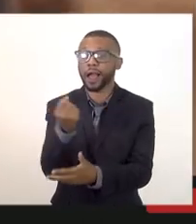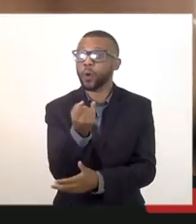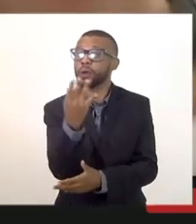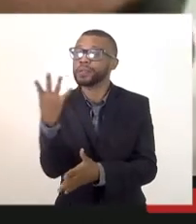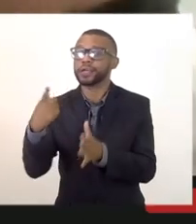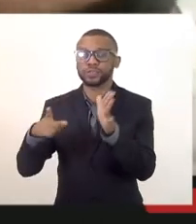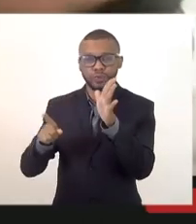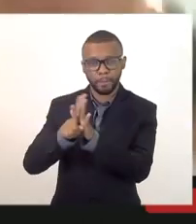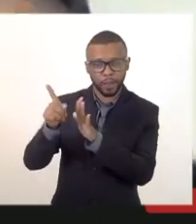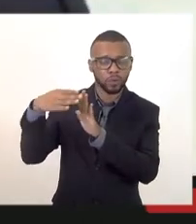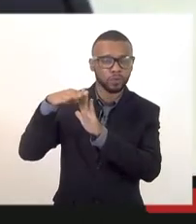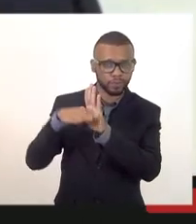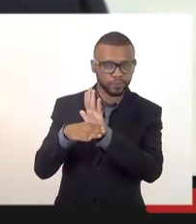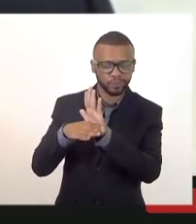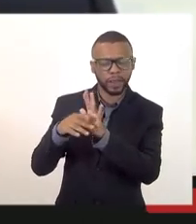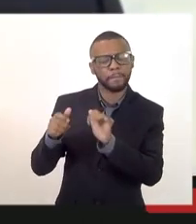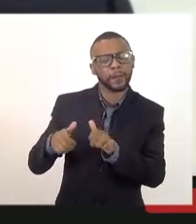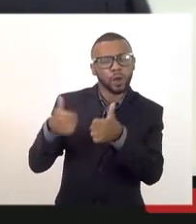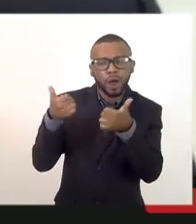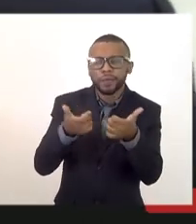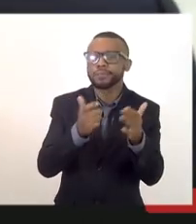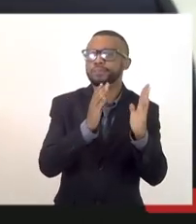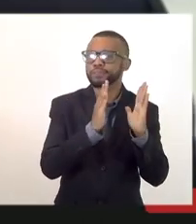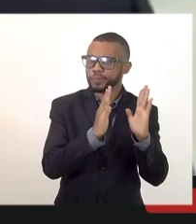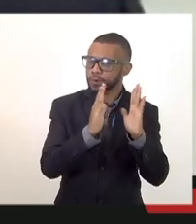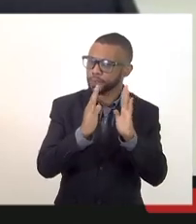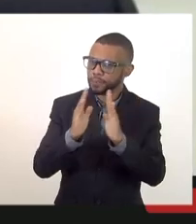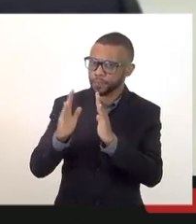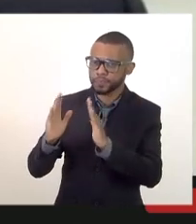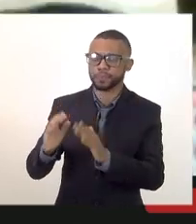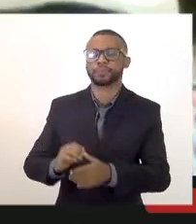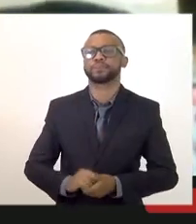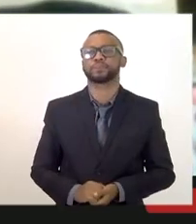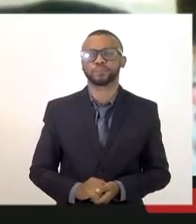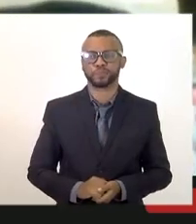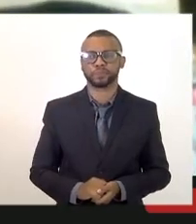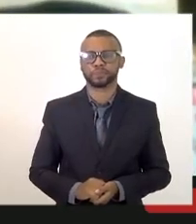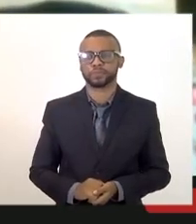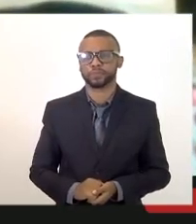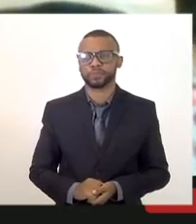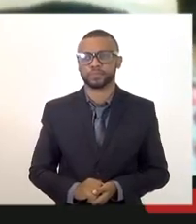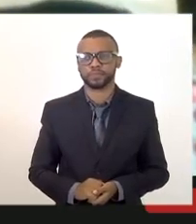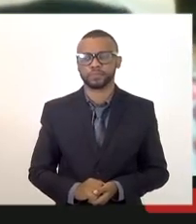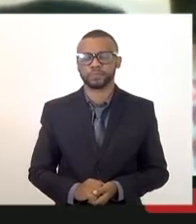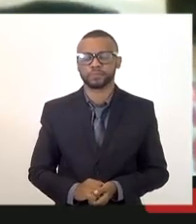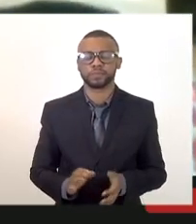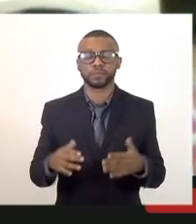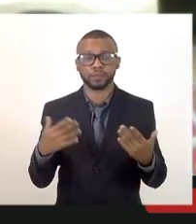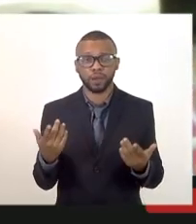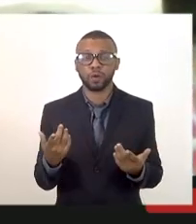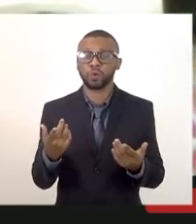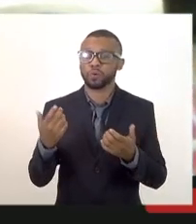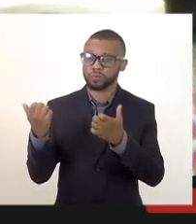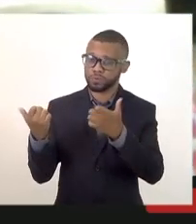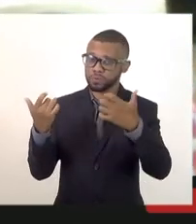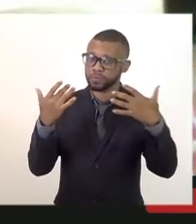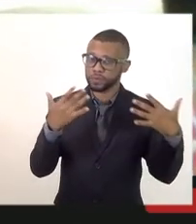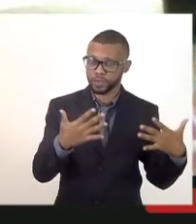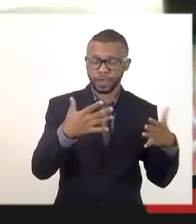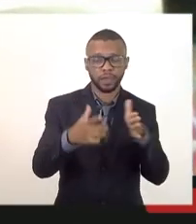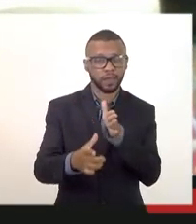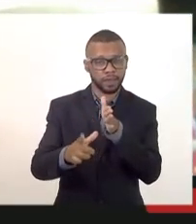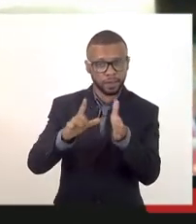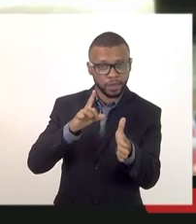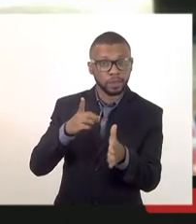é ponto a ponto vamos embora vamos embora o Alan secretário uma palavra o Alan conforme eu expliquei aqui para os